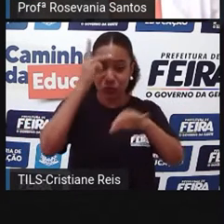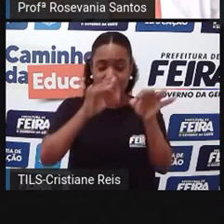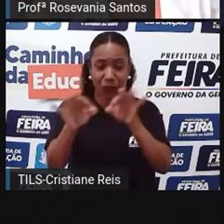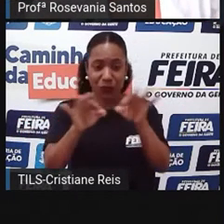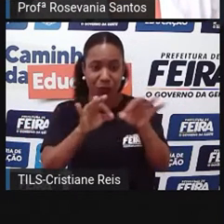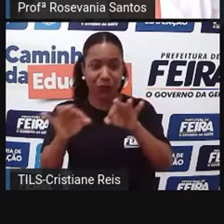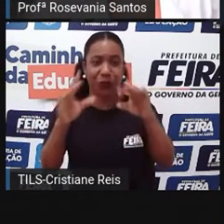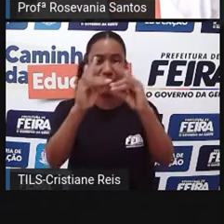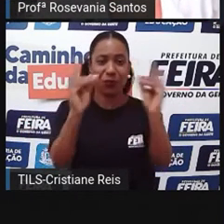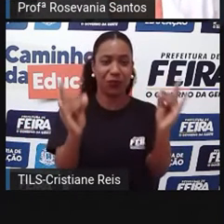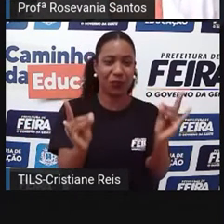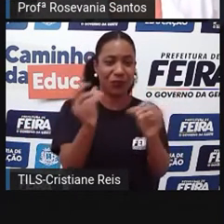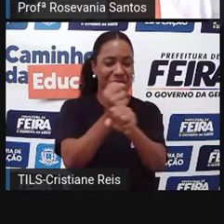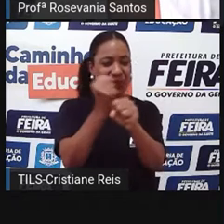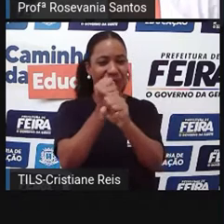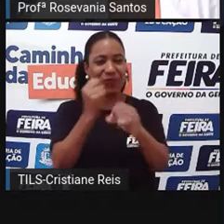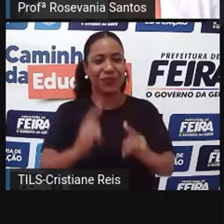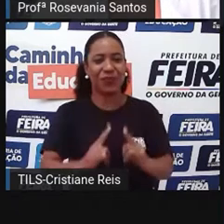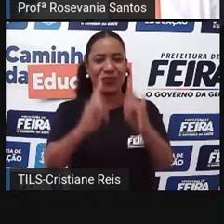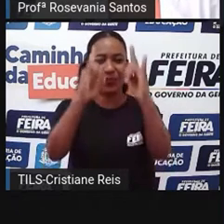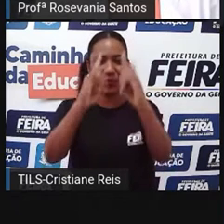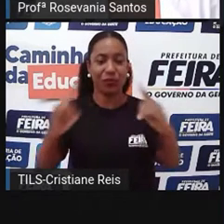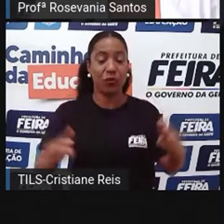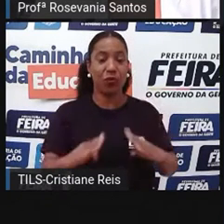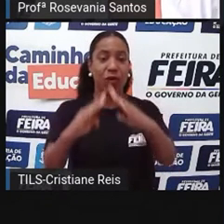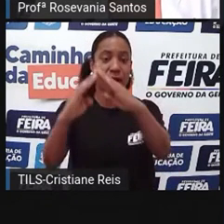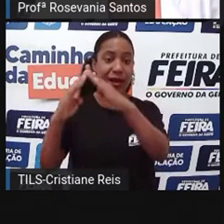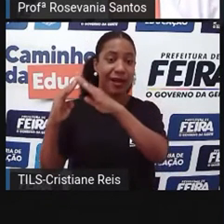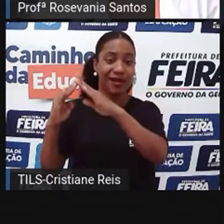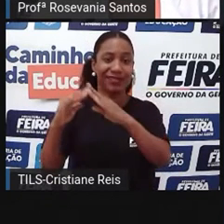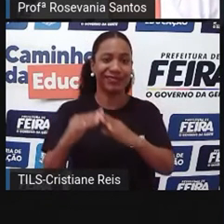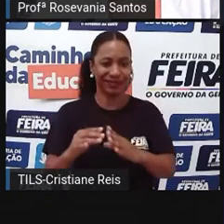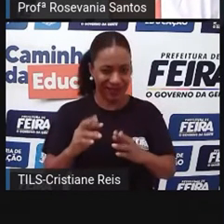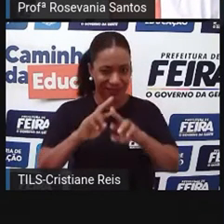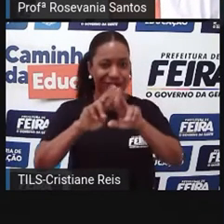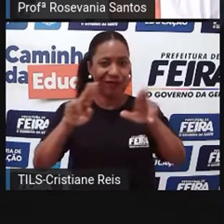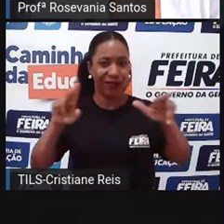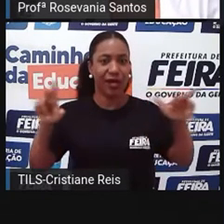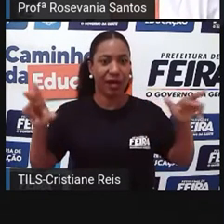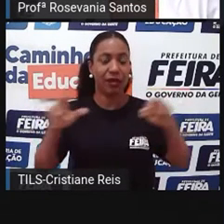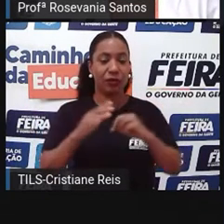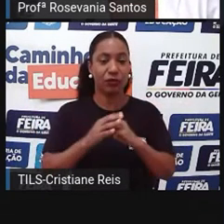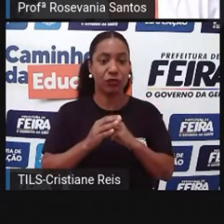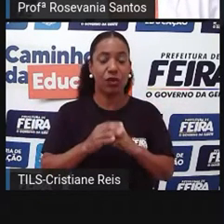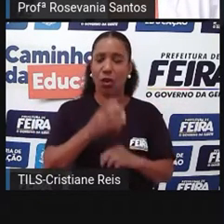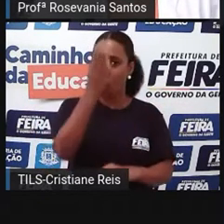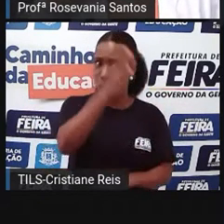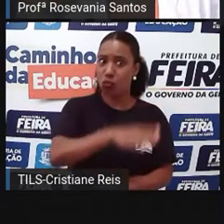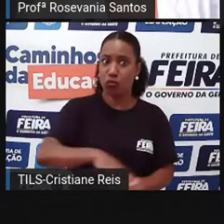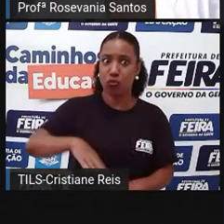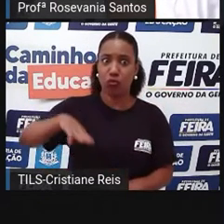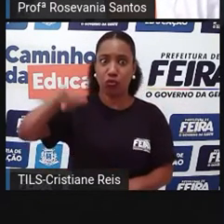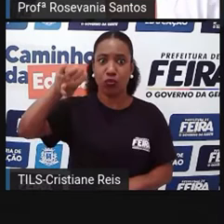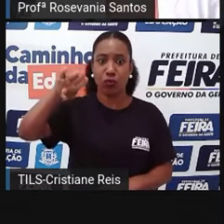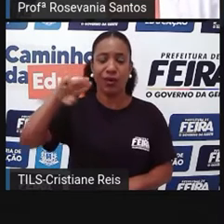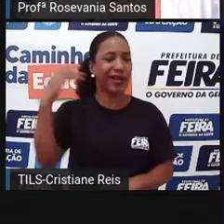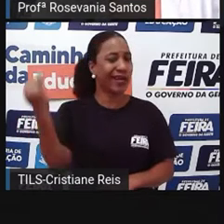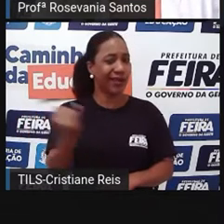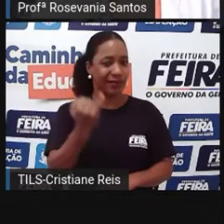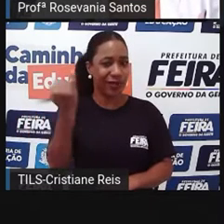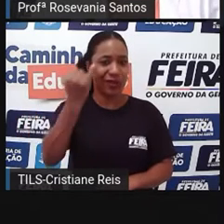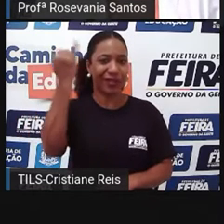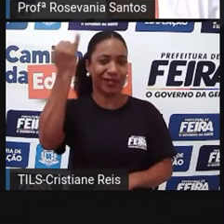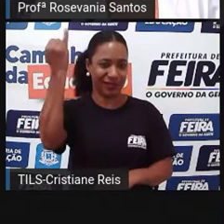pontes, prédios, né, uma série de coisas. Então, o relevo, ele é extremamente importante para o homem, que ele também faz suas